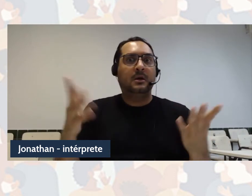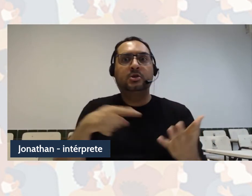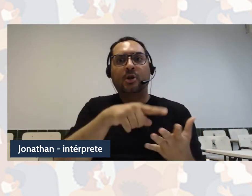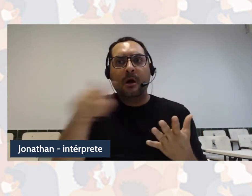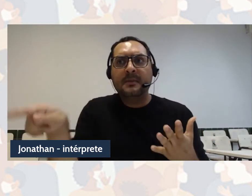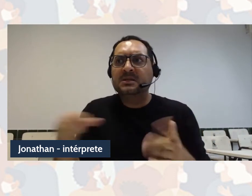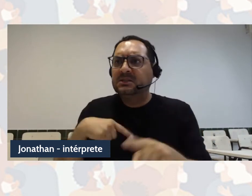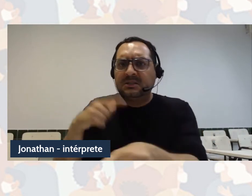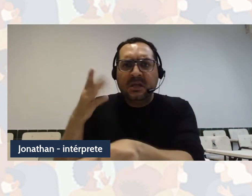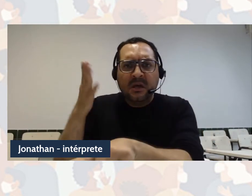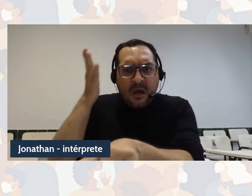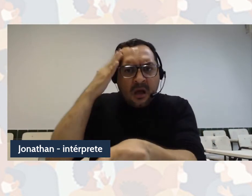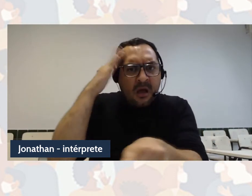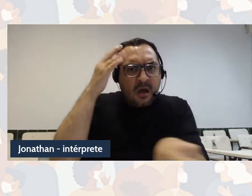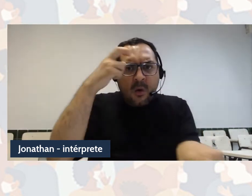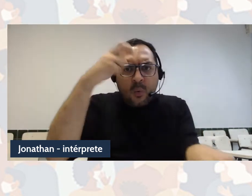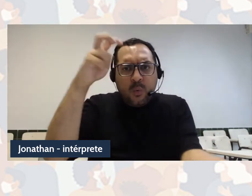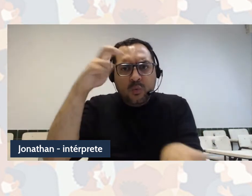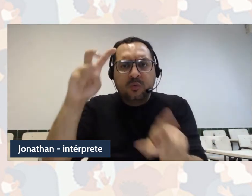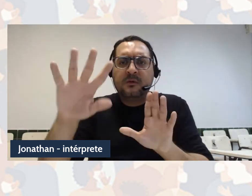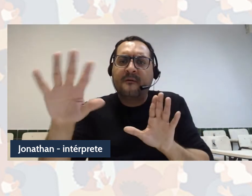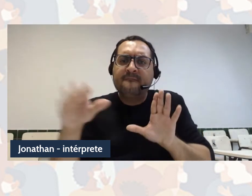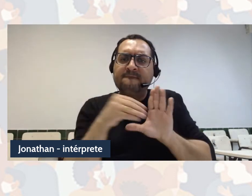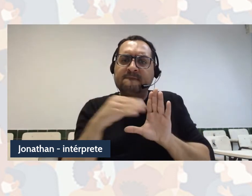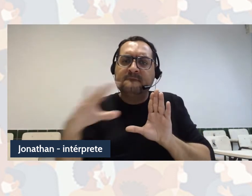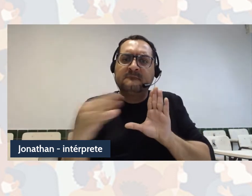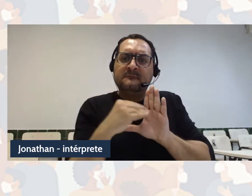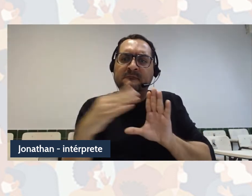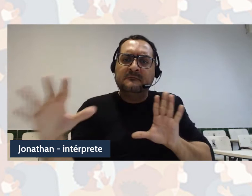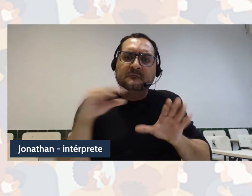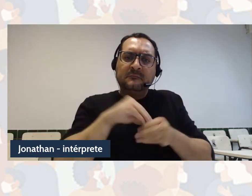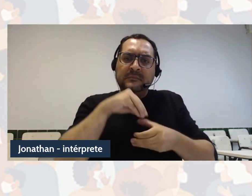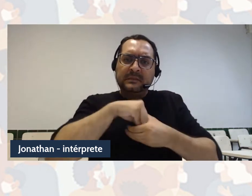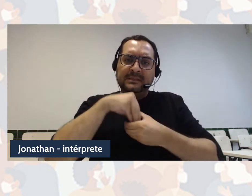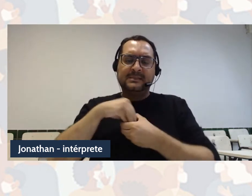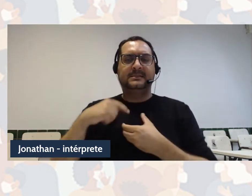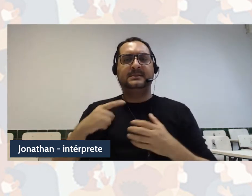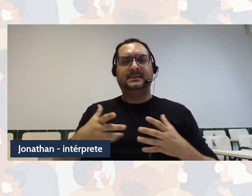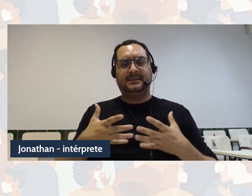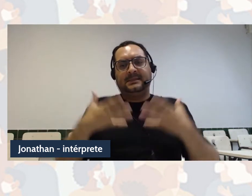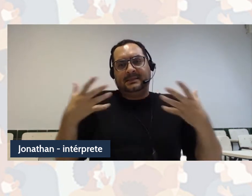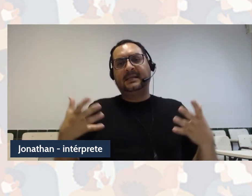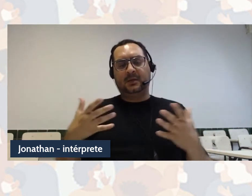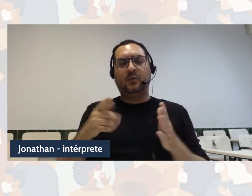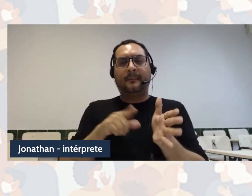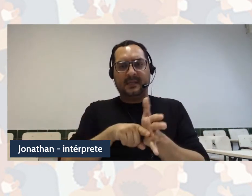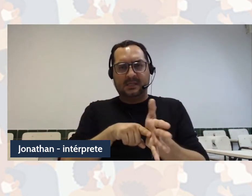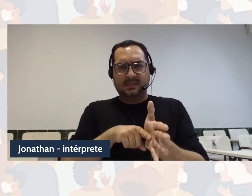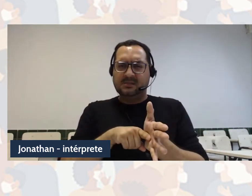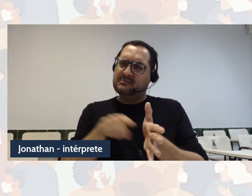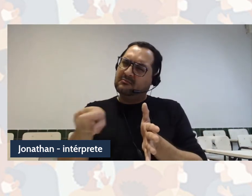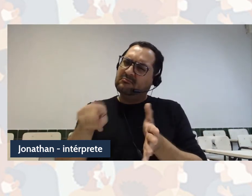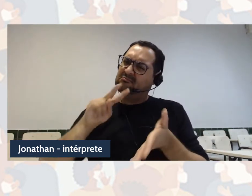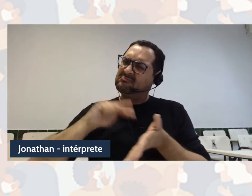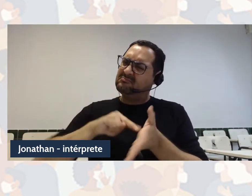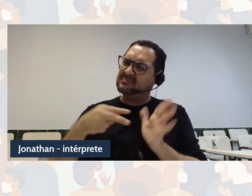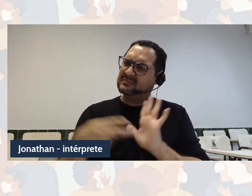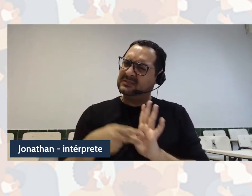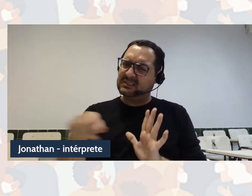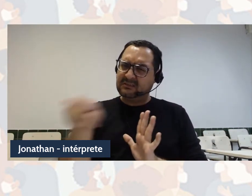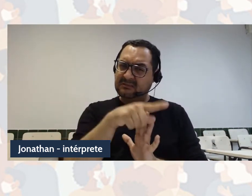discursos ou nas nossas práticas de pesquisa. Então, será que a gente está avançando? Será que a gente está, de certa forma,